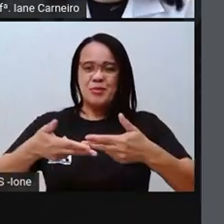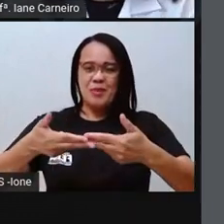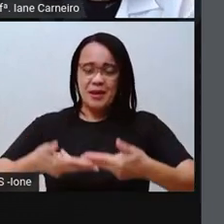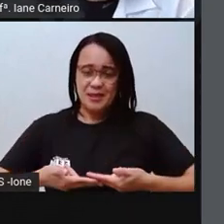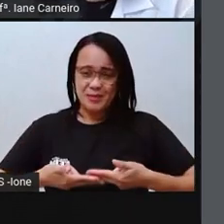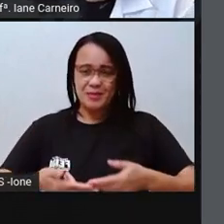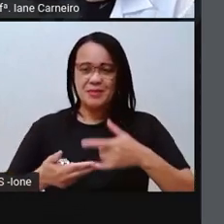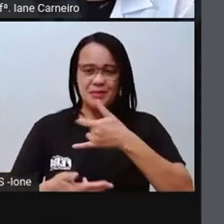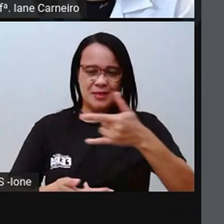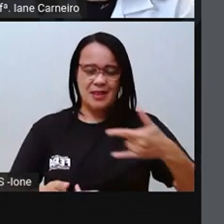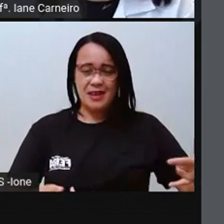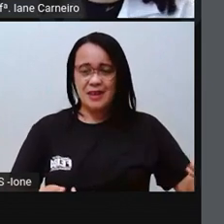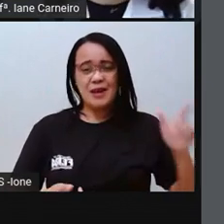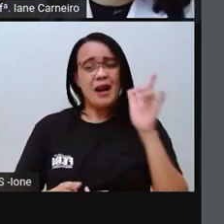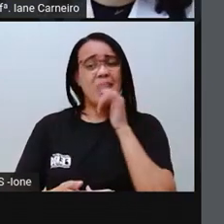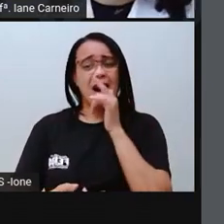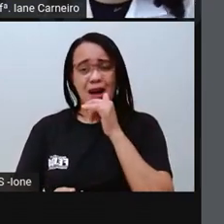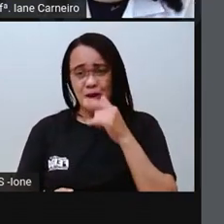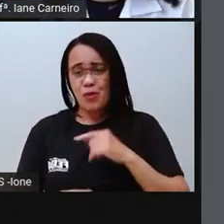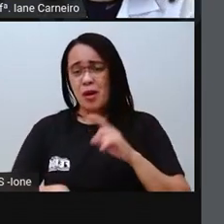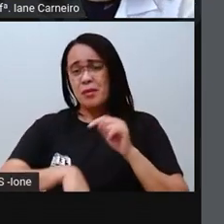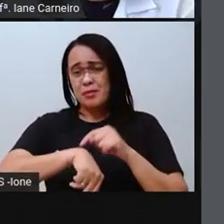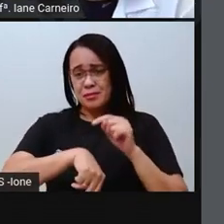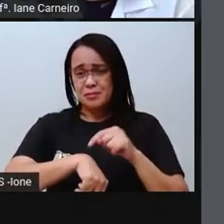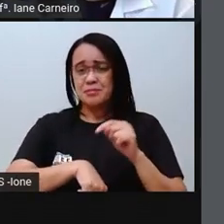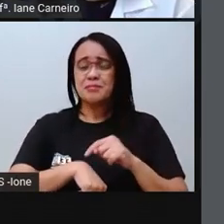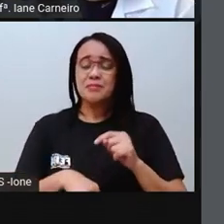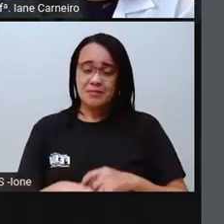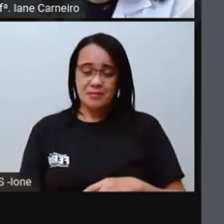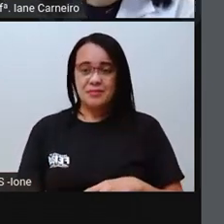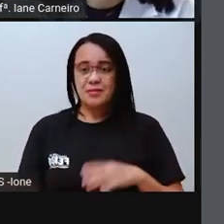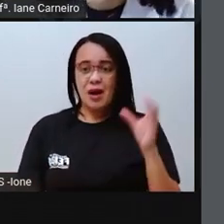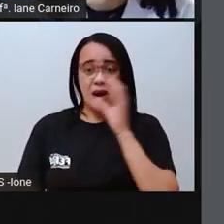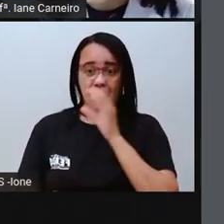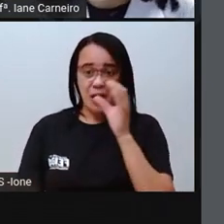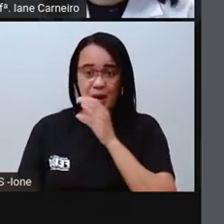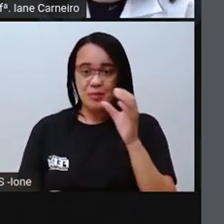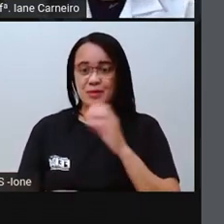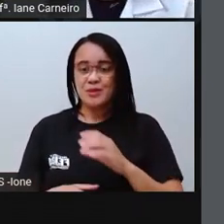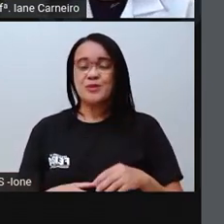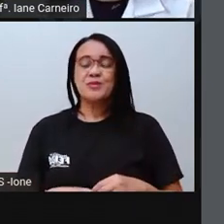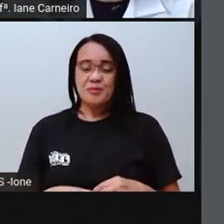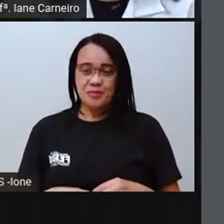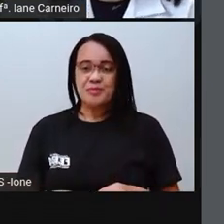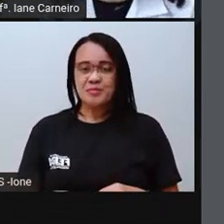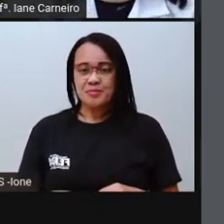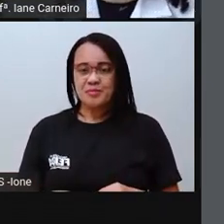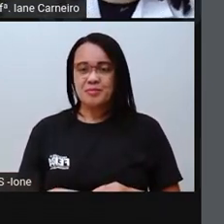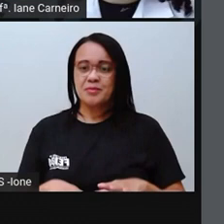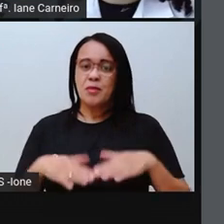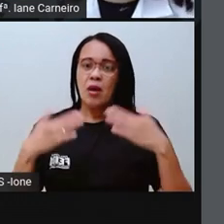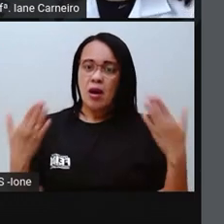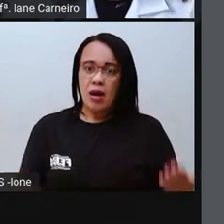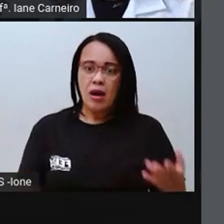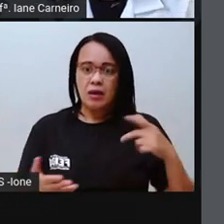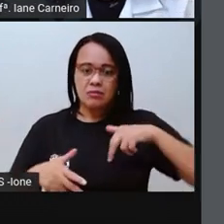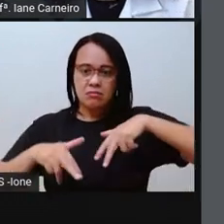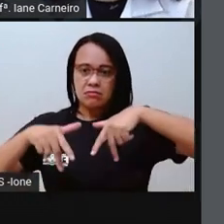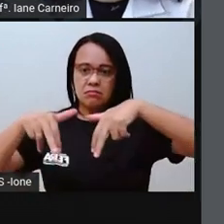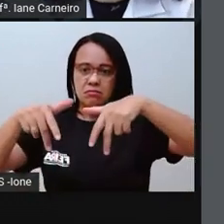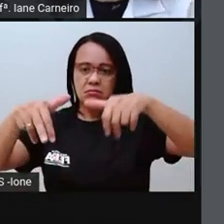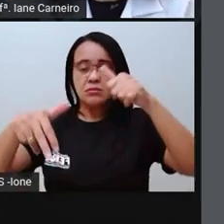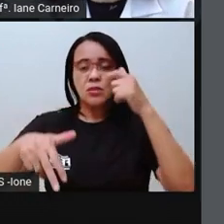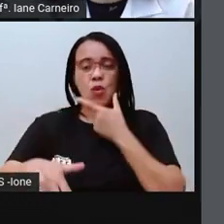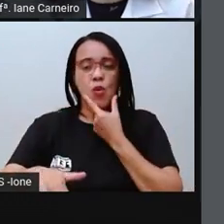peixe, passa a água. Passa o tempo, corre e foge, como pode. Até que passa um velho, que